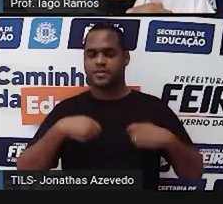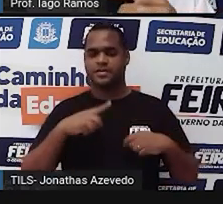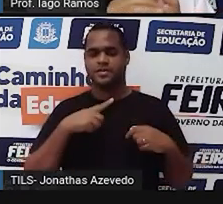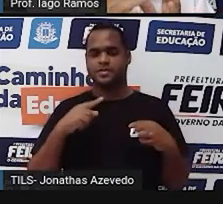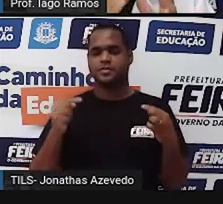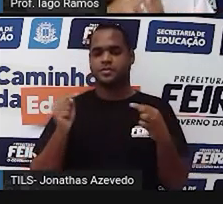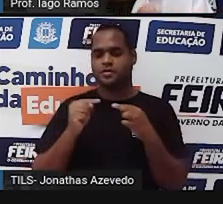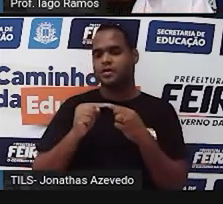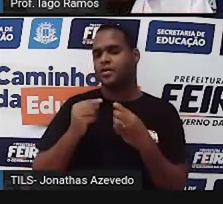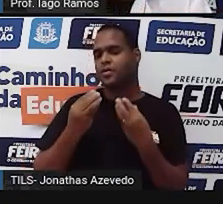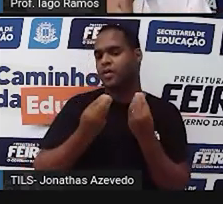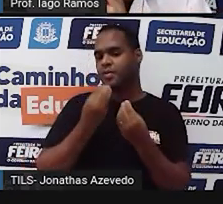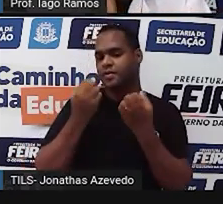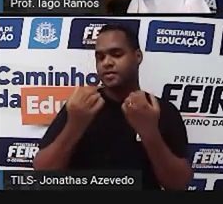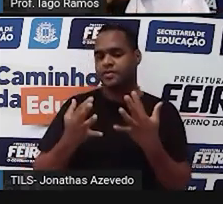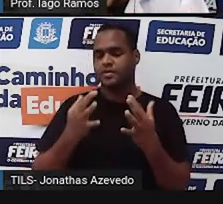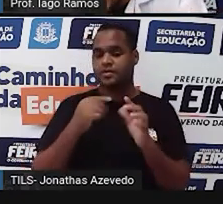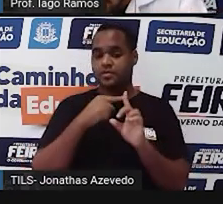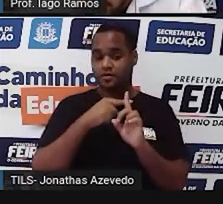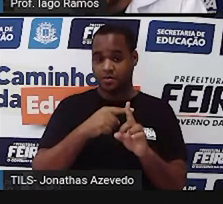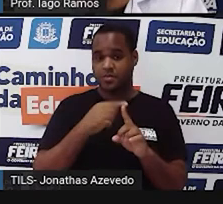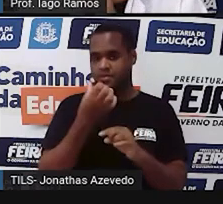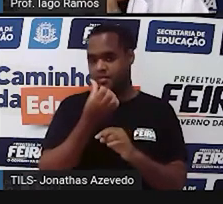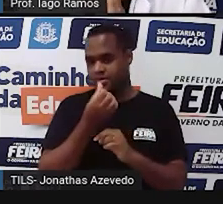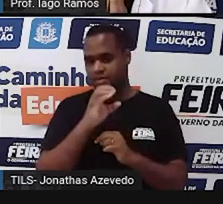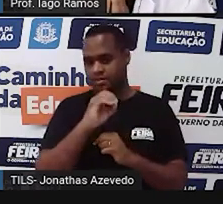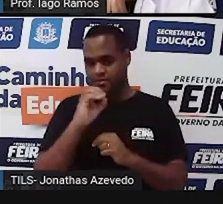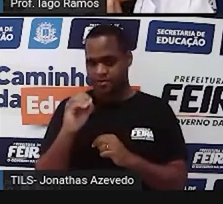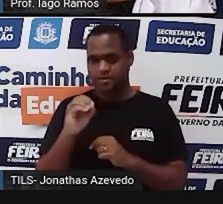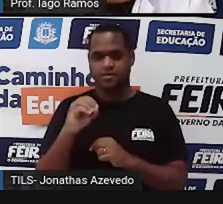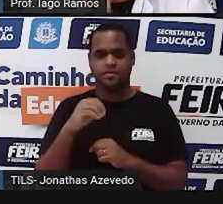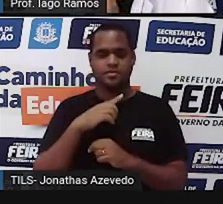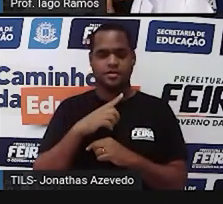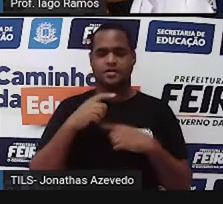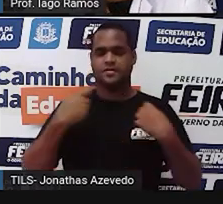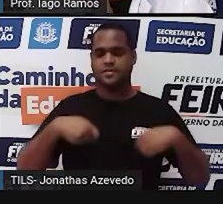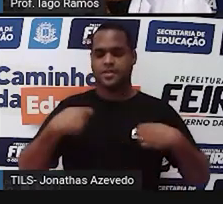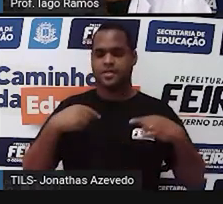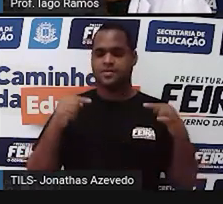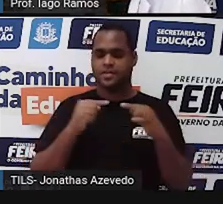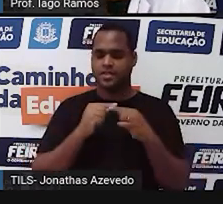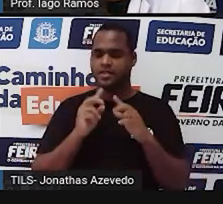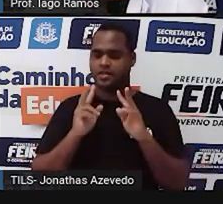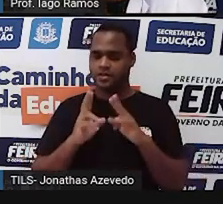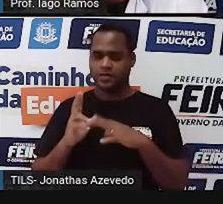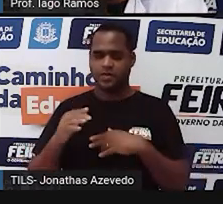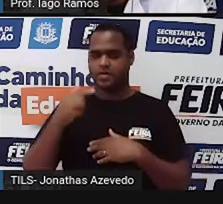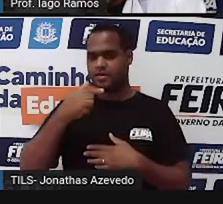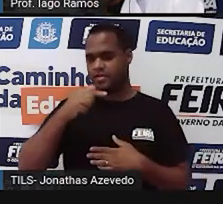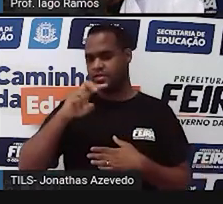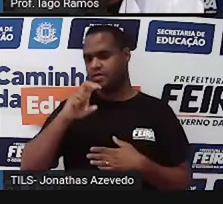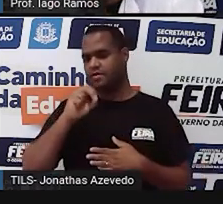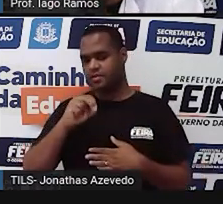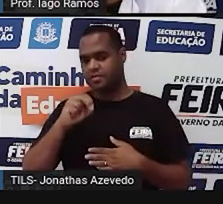que somado com 600, precisa ser igual a 750,